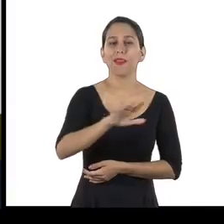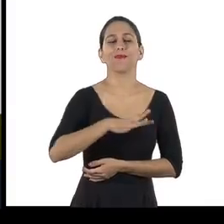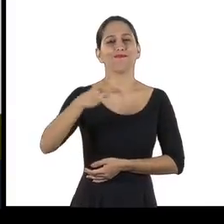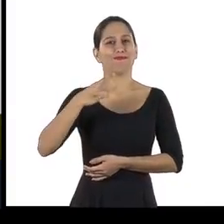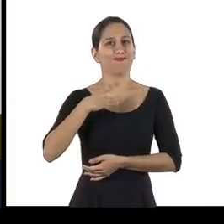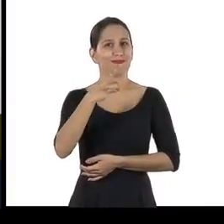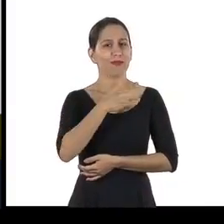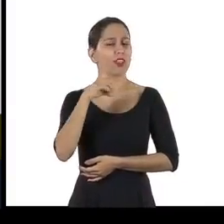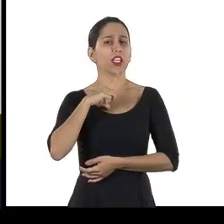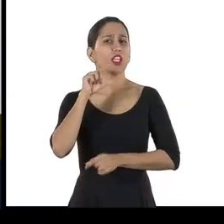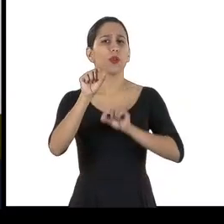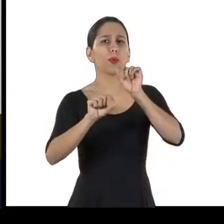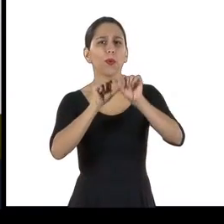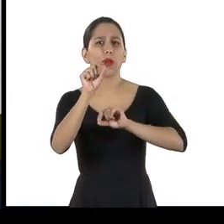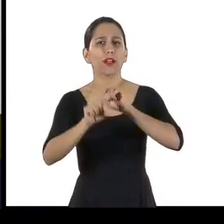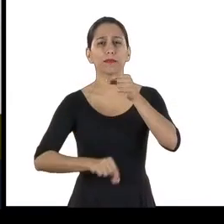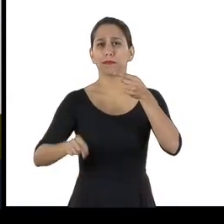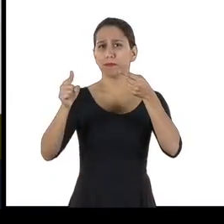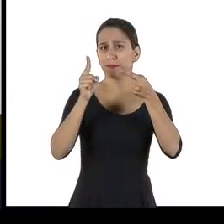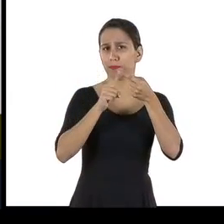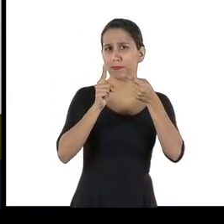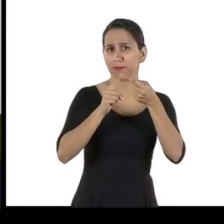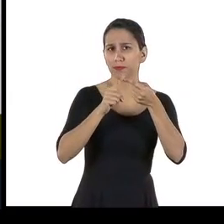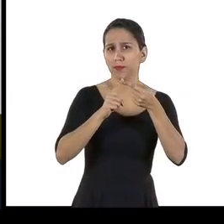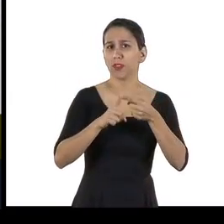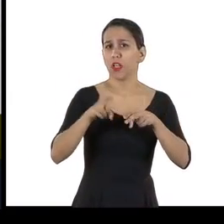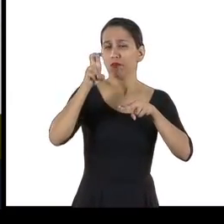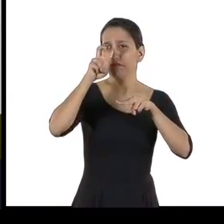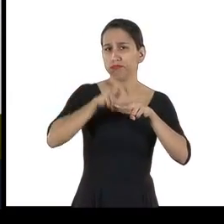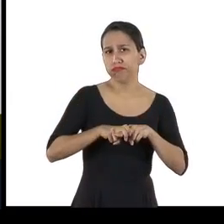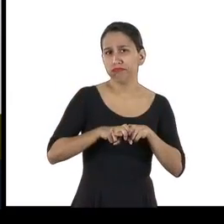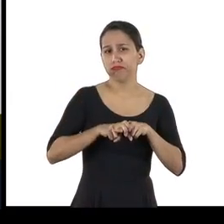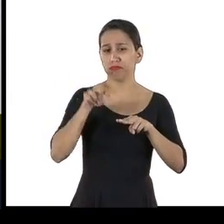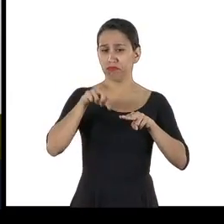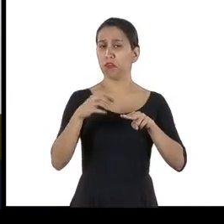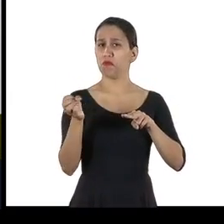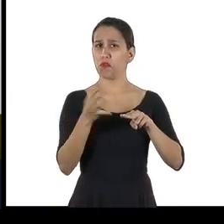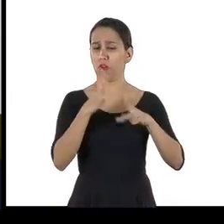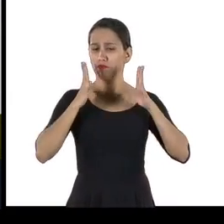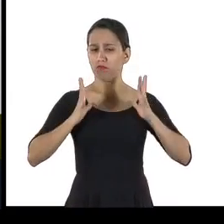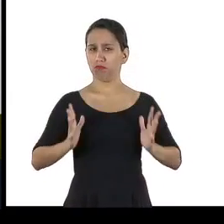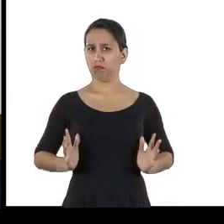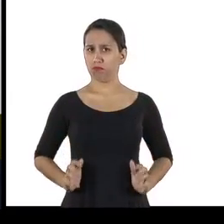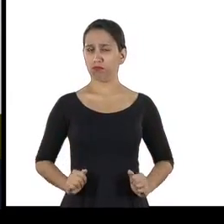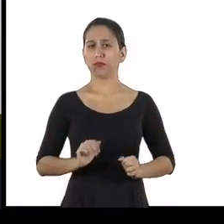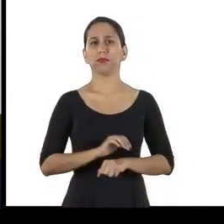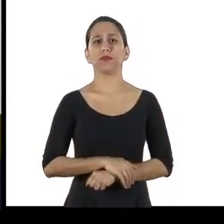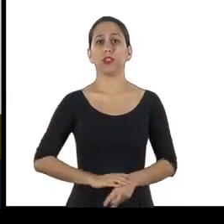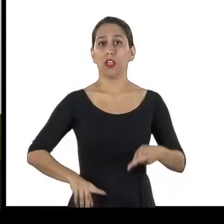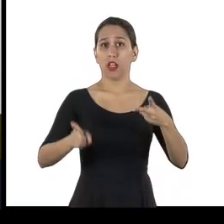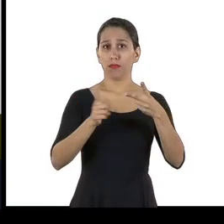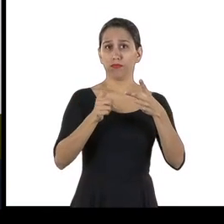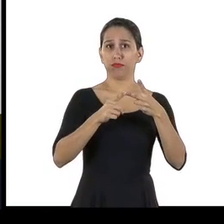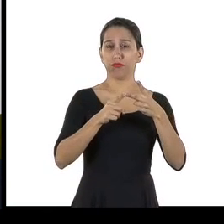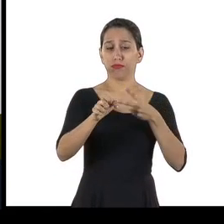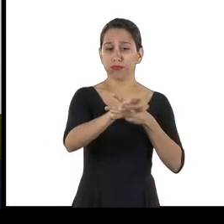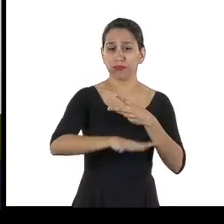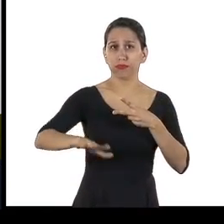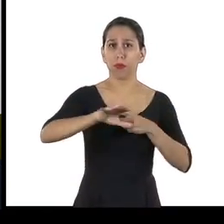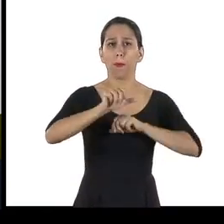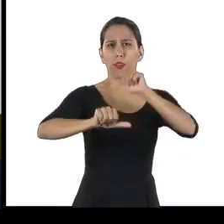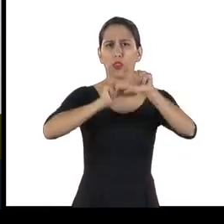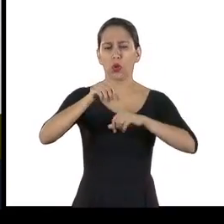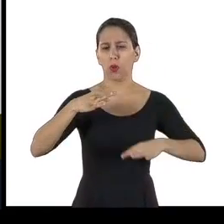inclui Instalações sanitárias em boas condições de higiene Vestiário e alojamento em